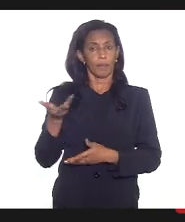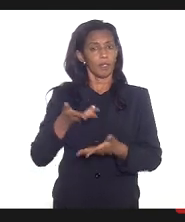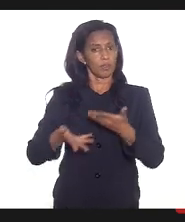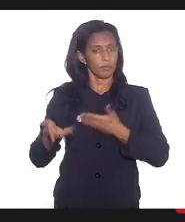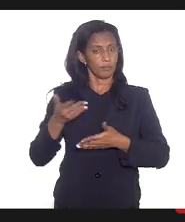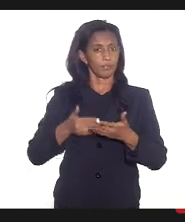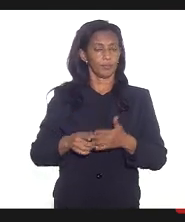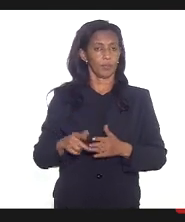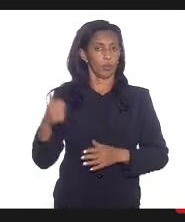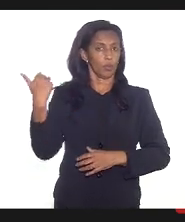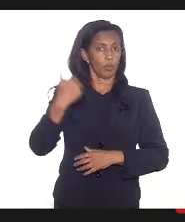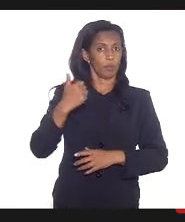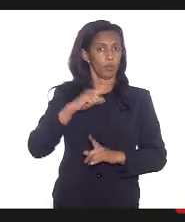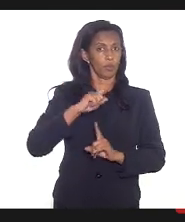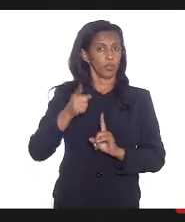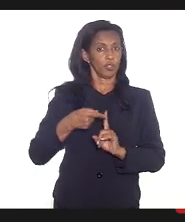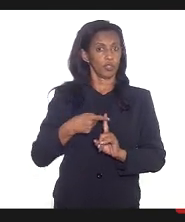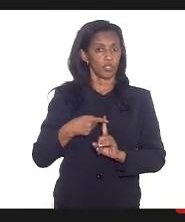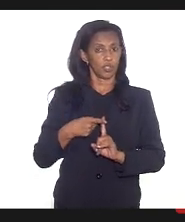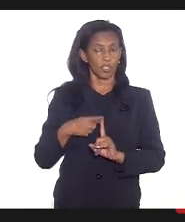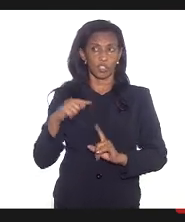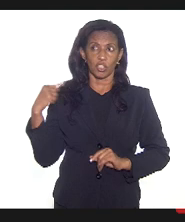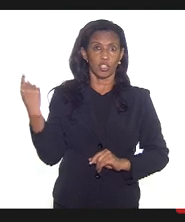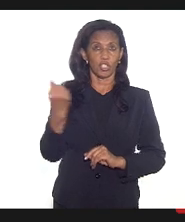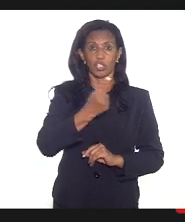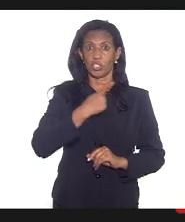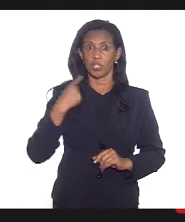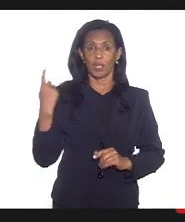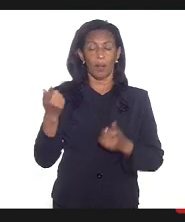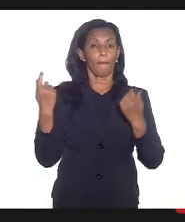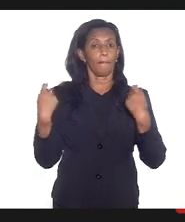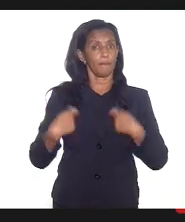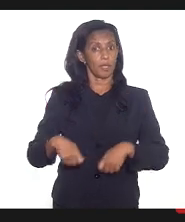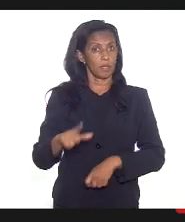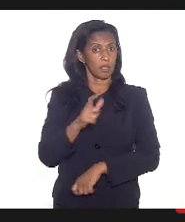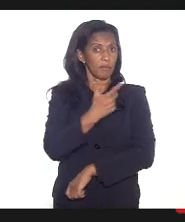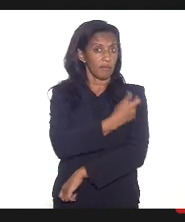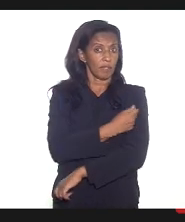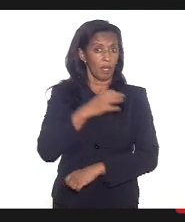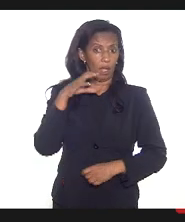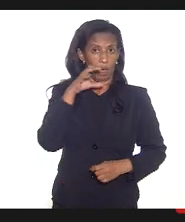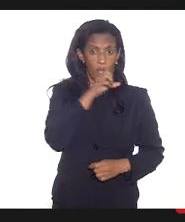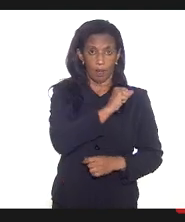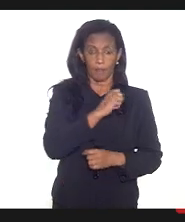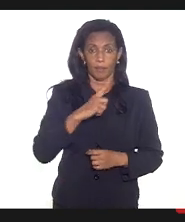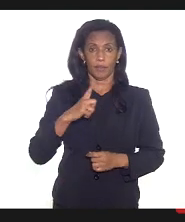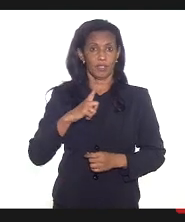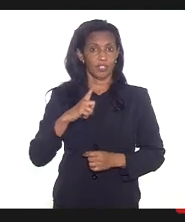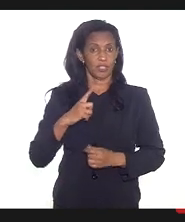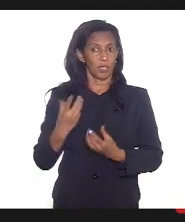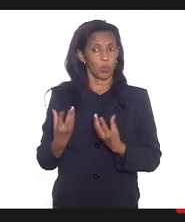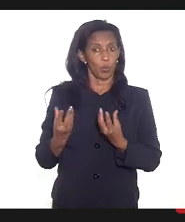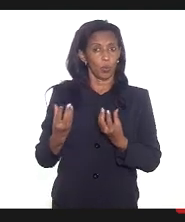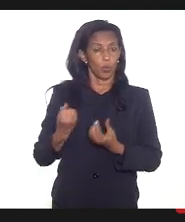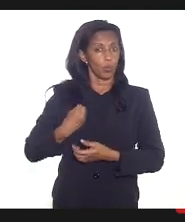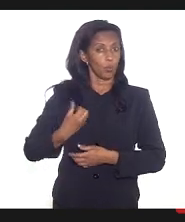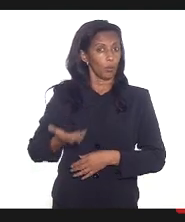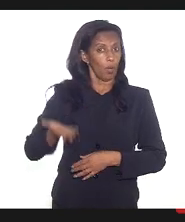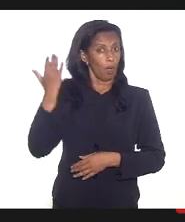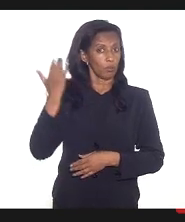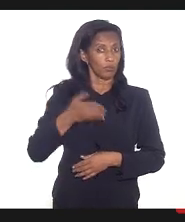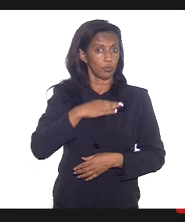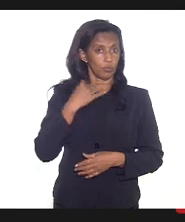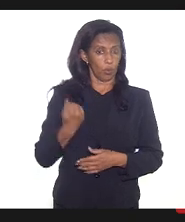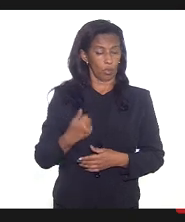então número um gestantes em geral precisam se vacinar logo nós temos uma mortalidade materna alarmante